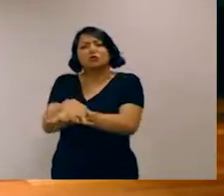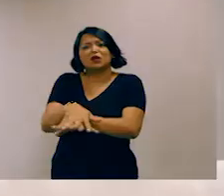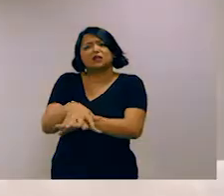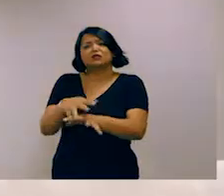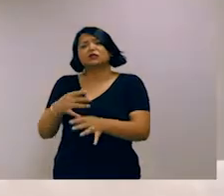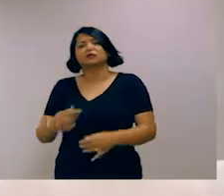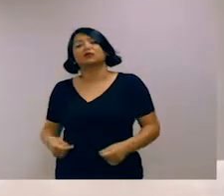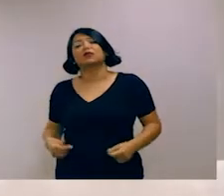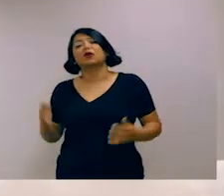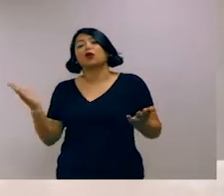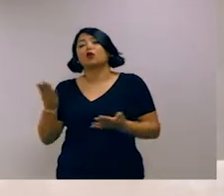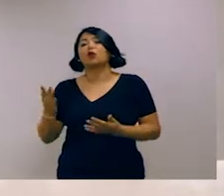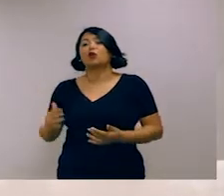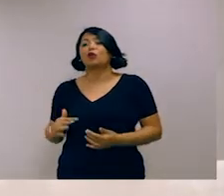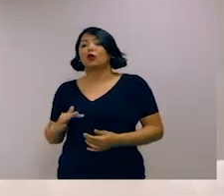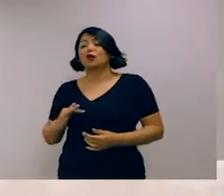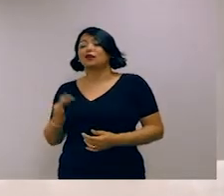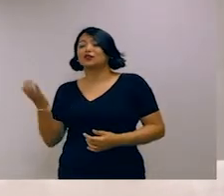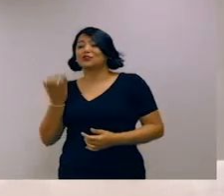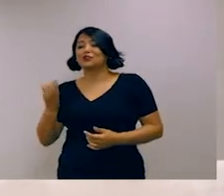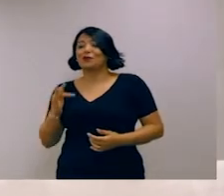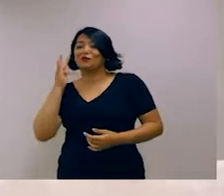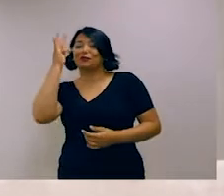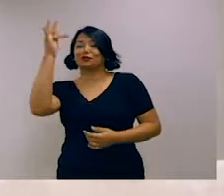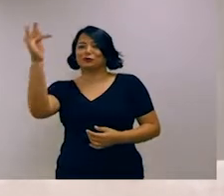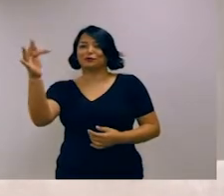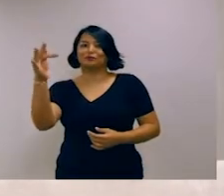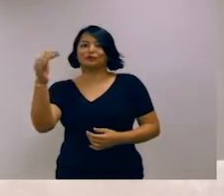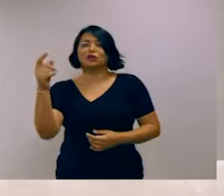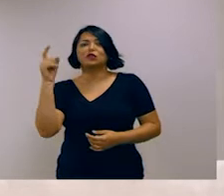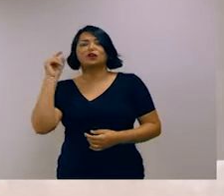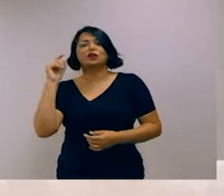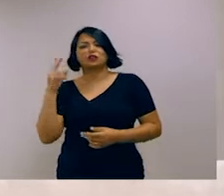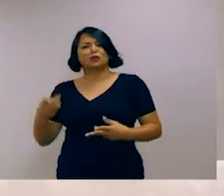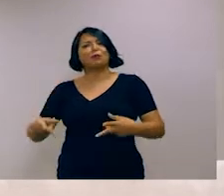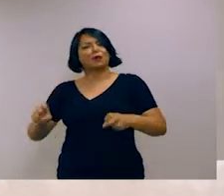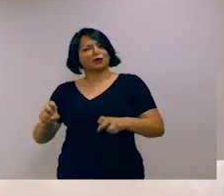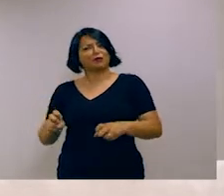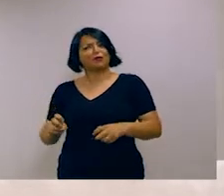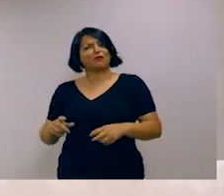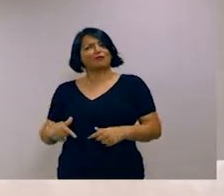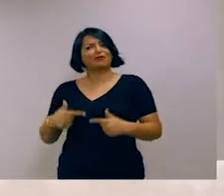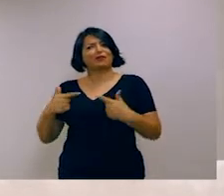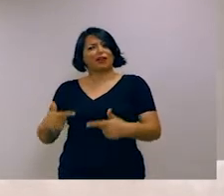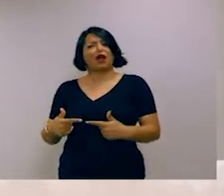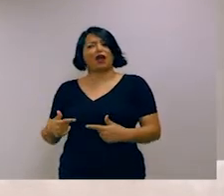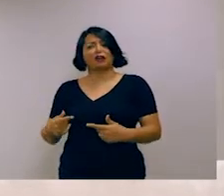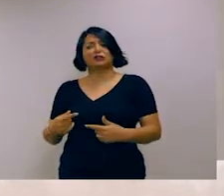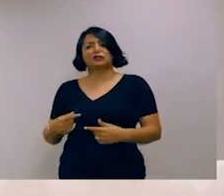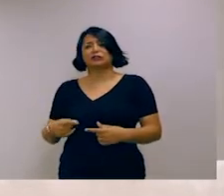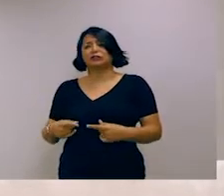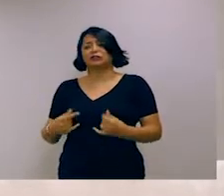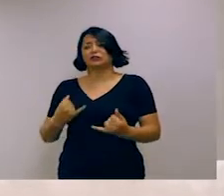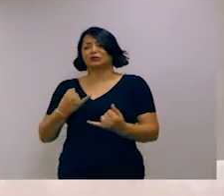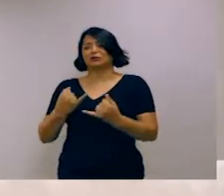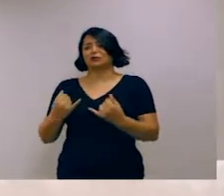desafios. O que nós vimos que era muito difícil fazer em NLP? Era lidar com questões de ambiguidade. A ideia da polissemia,